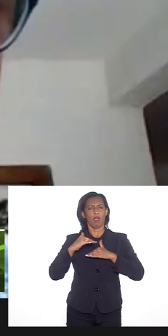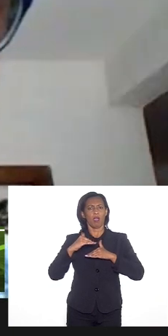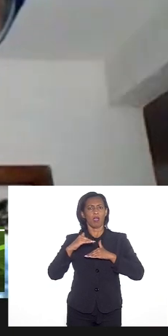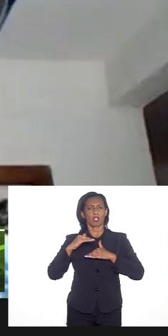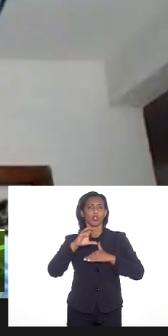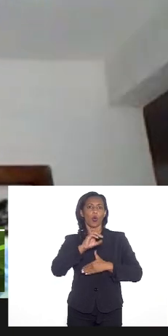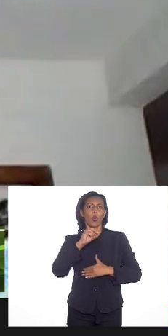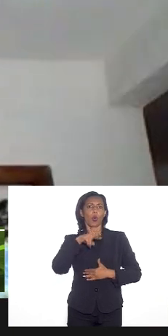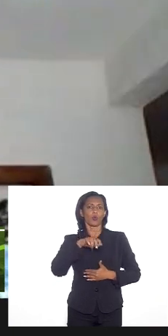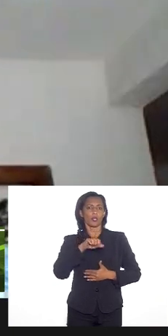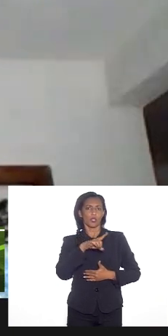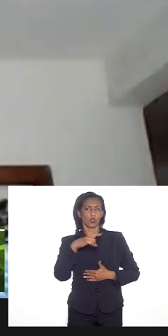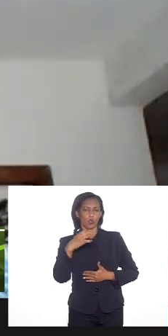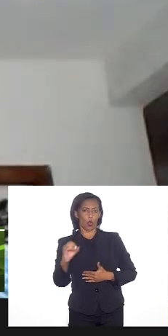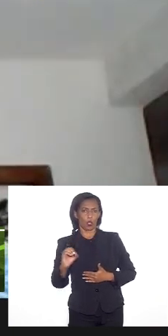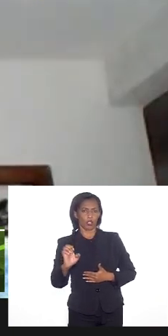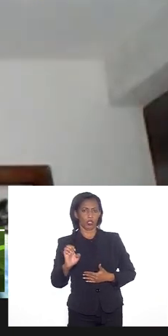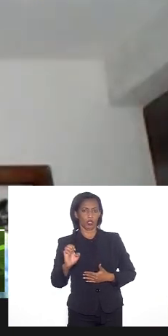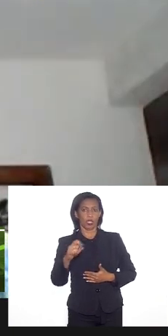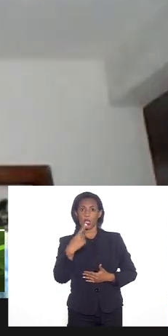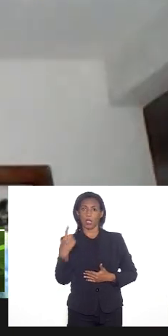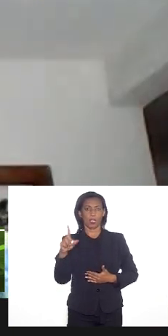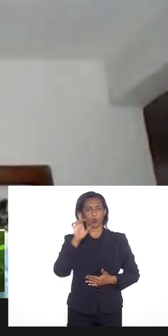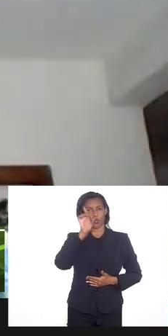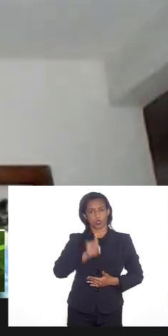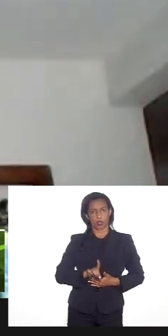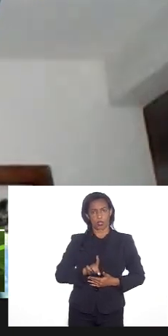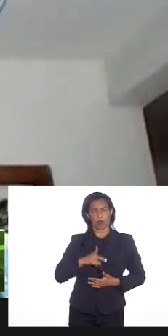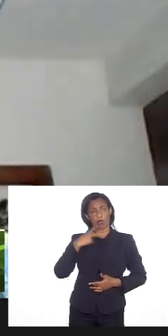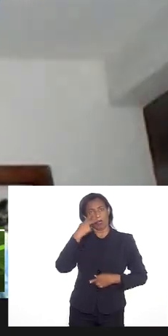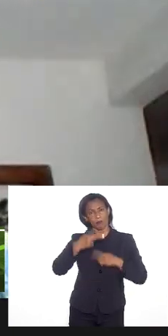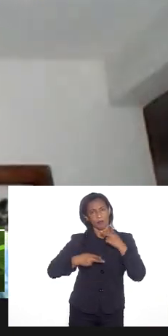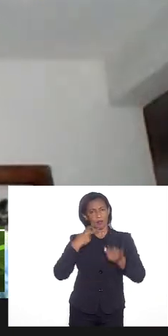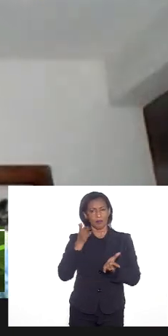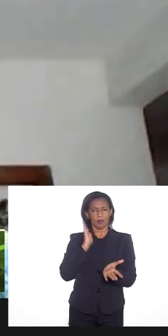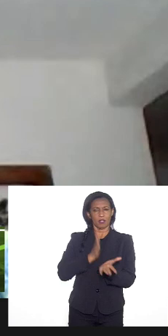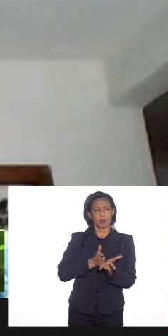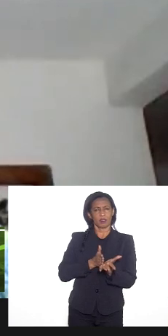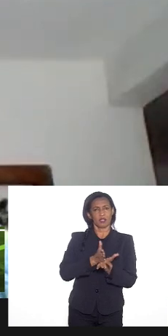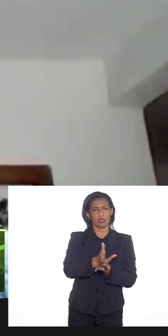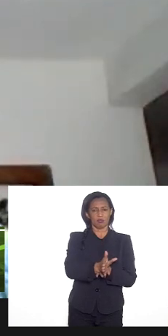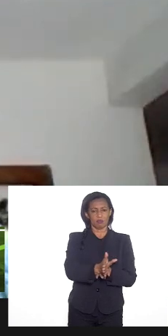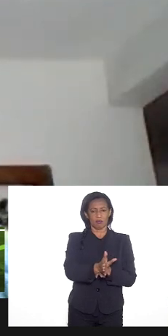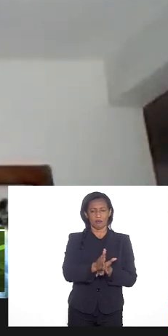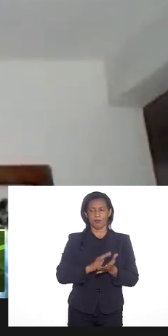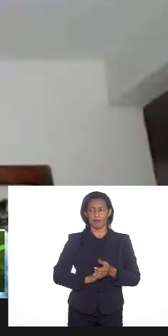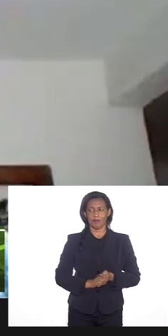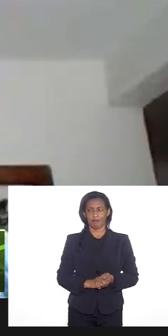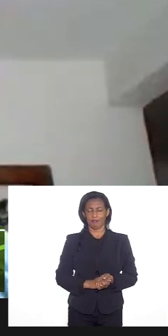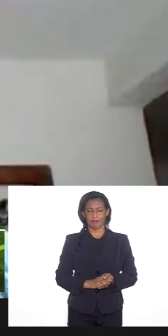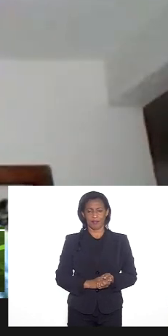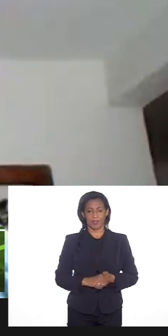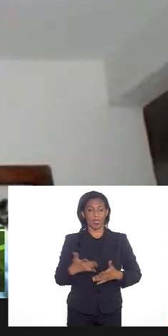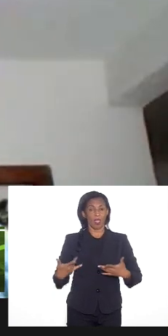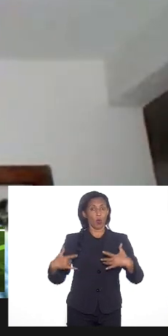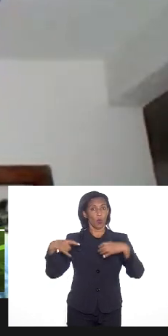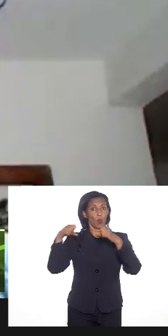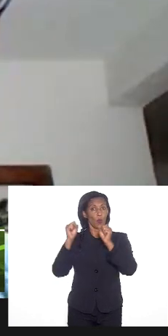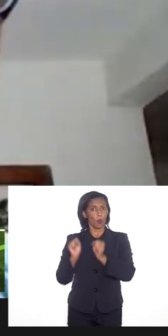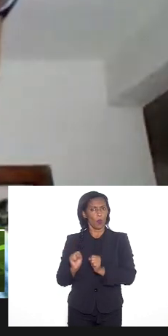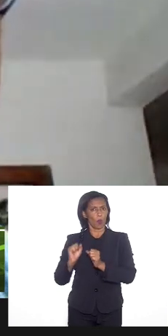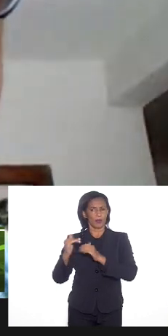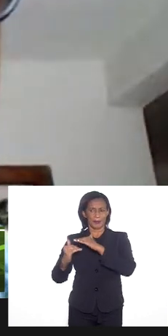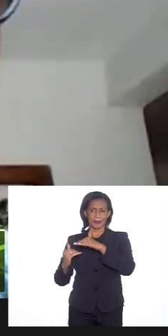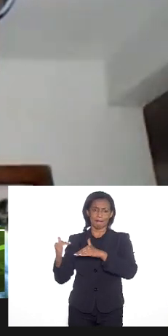de direitos a minha fala é nesse sentido o tráfico não é o nosso único inimigo há um poder maior